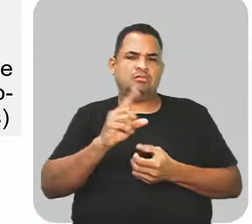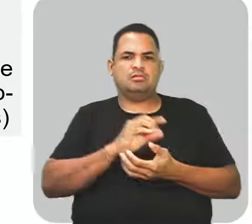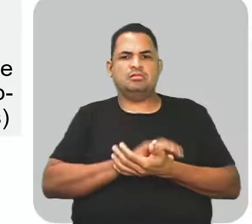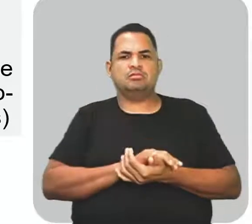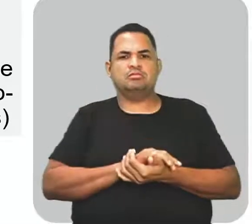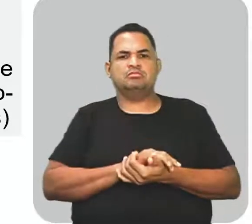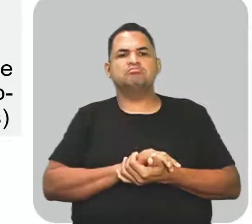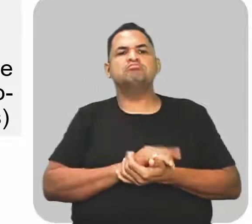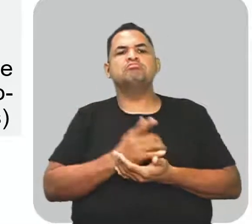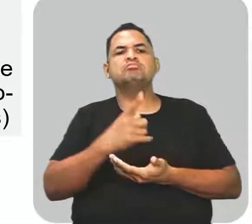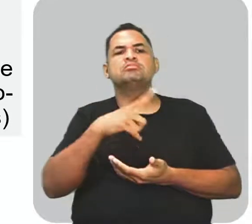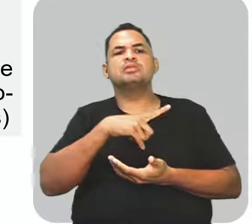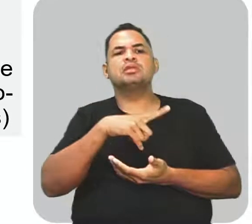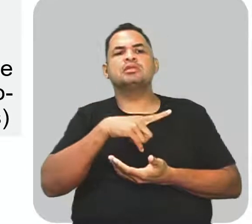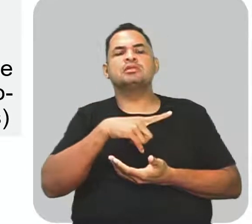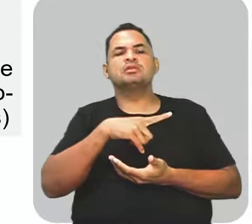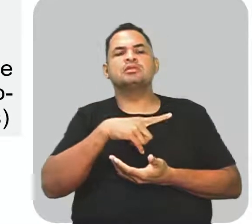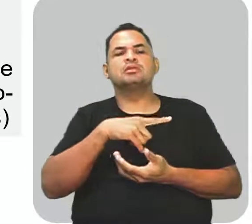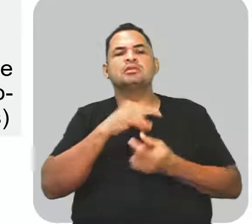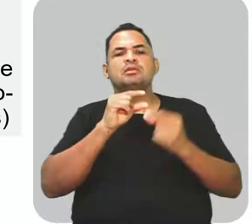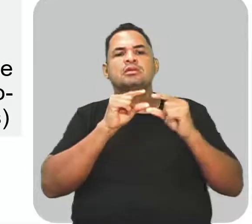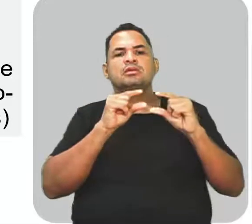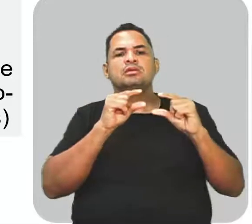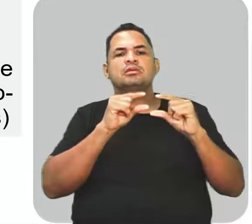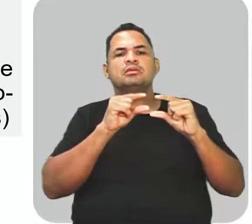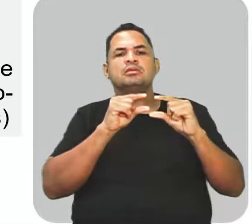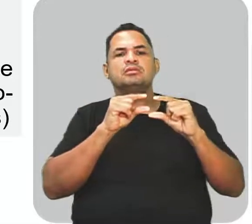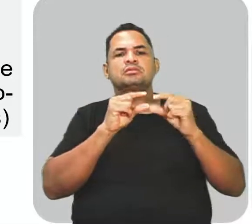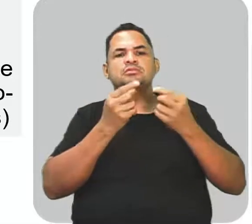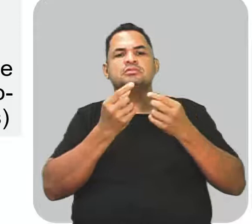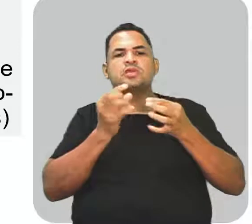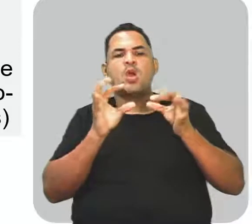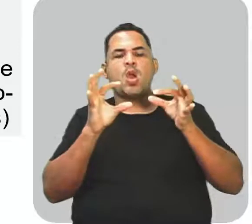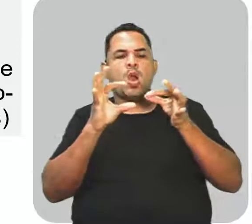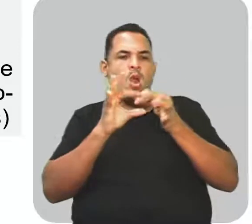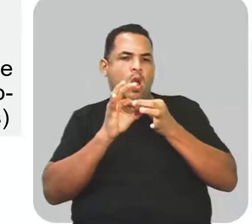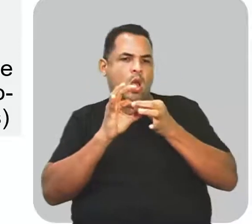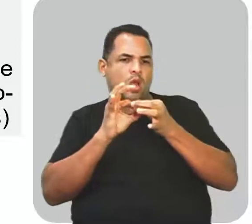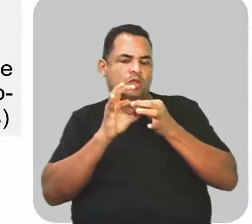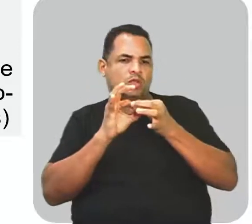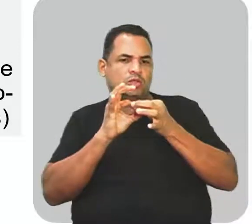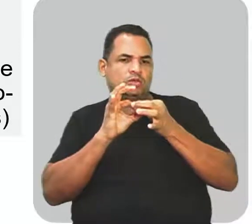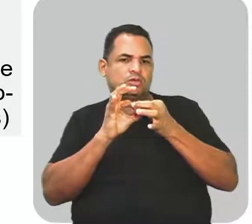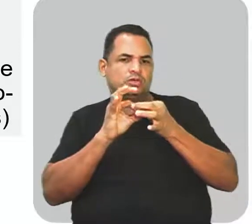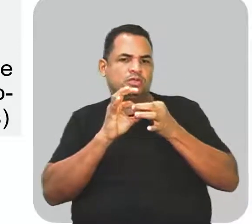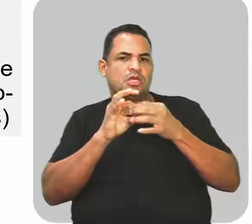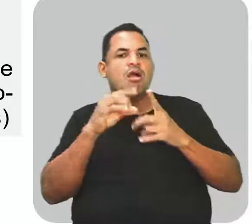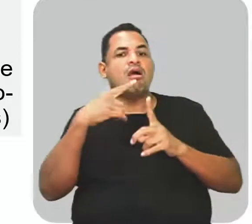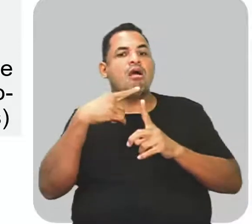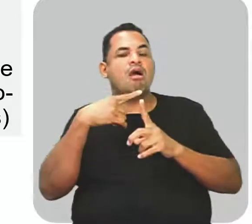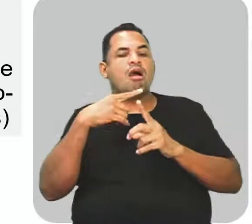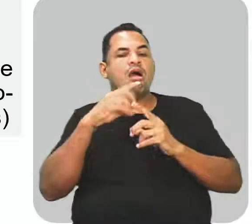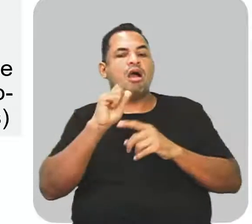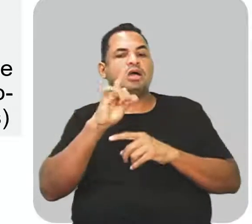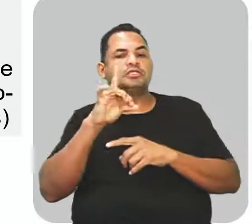o quê? A conjunção coordenada aditiva e. Não está.